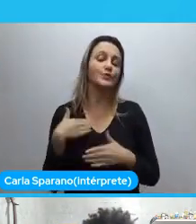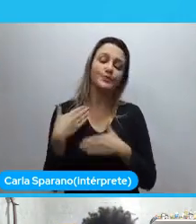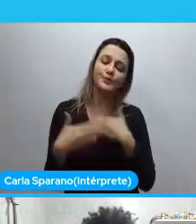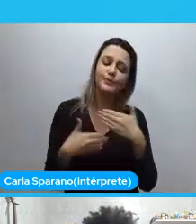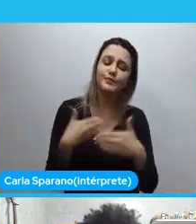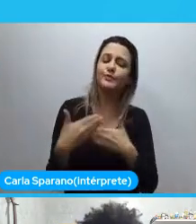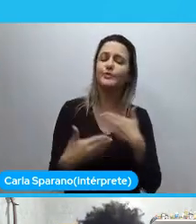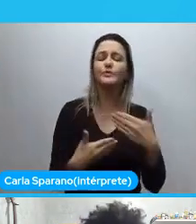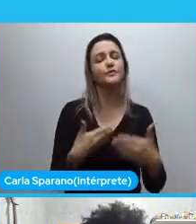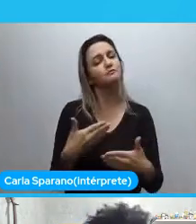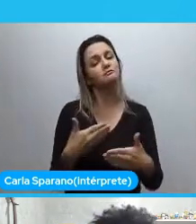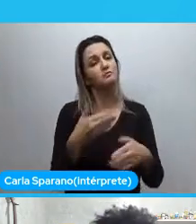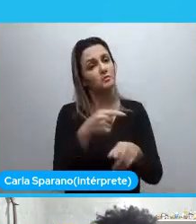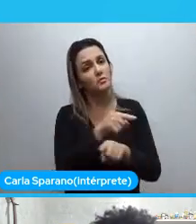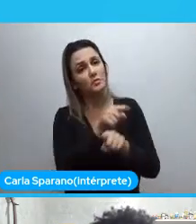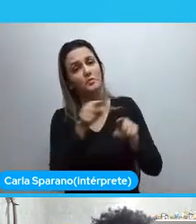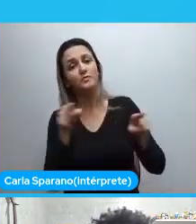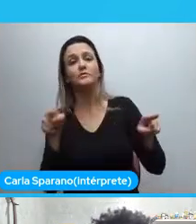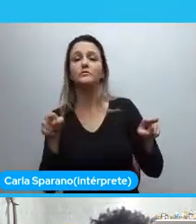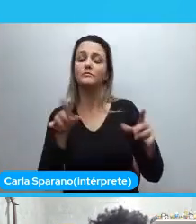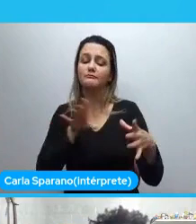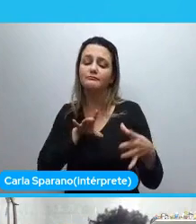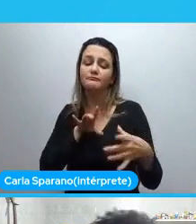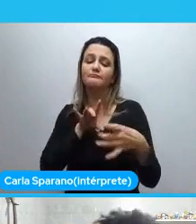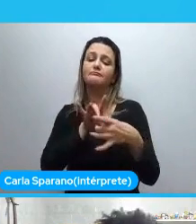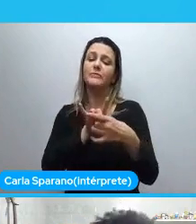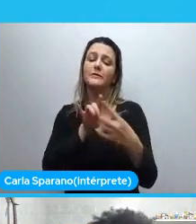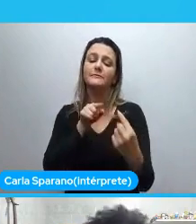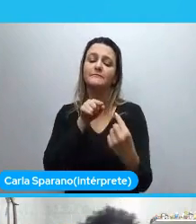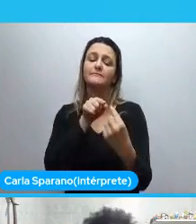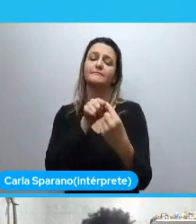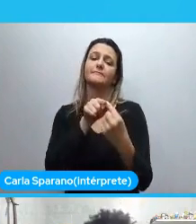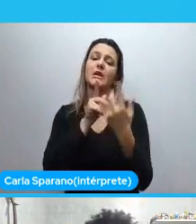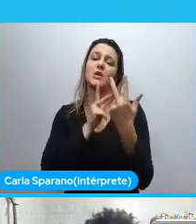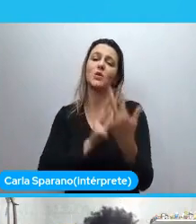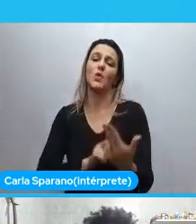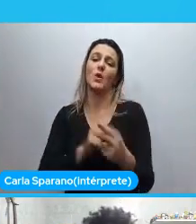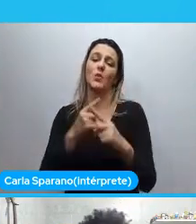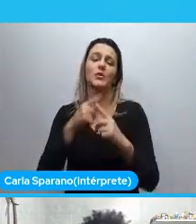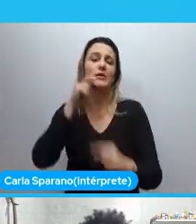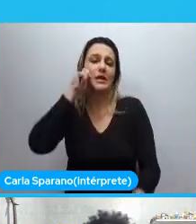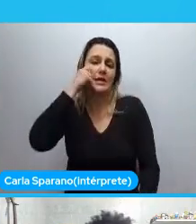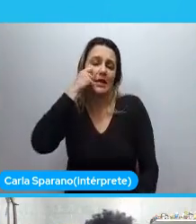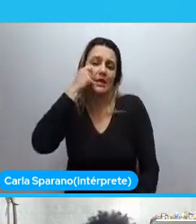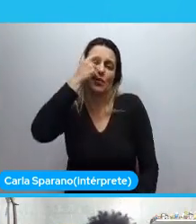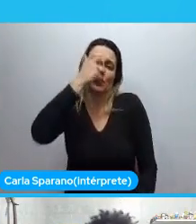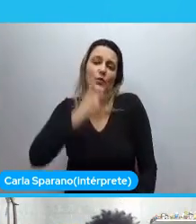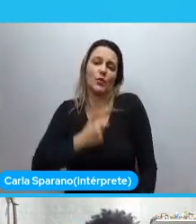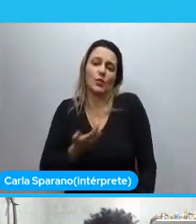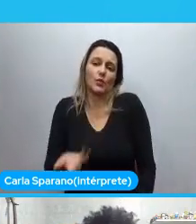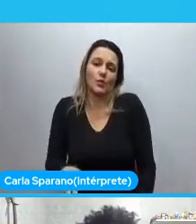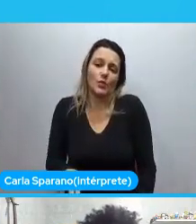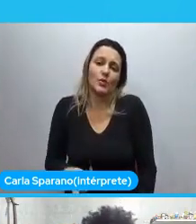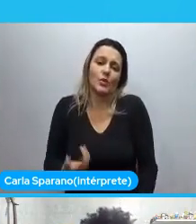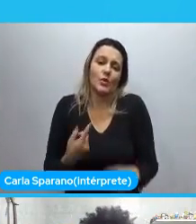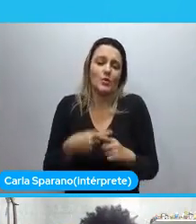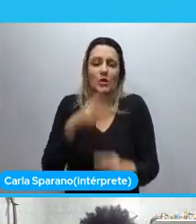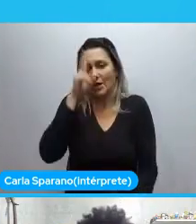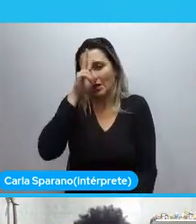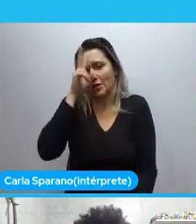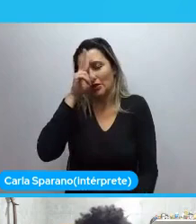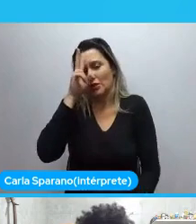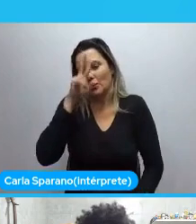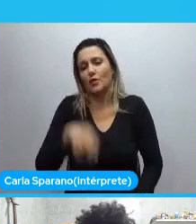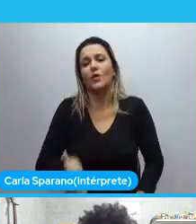Alguém se identifique. Principalmente se for uma pessoa negra. Talvez se identifique. Porque é a história de uma pessoa. É uma pessoa negra. Uma história dela de alguma